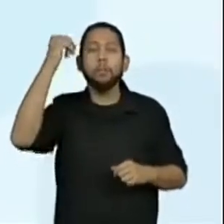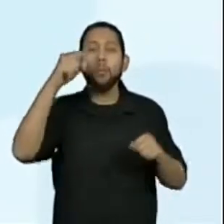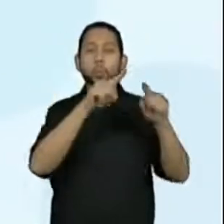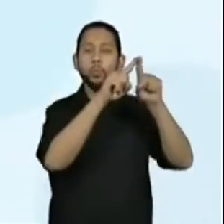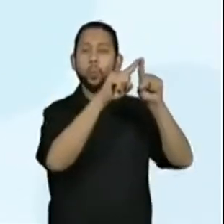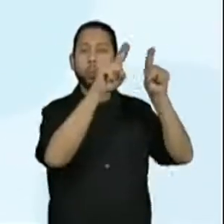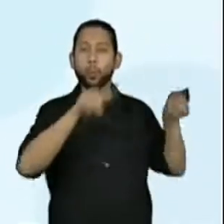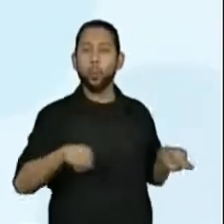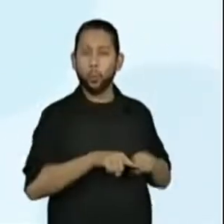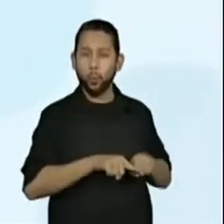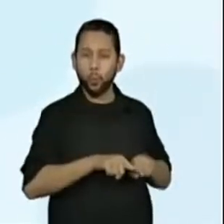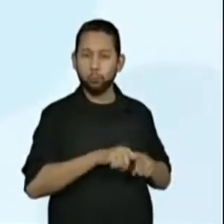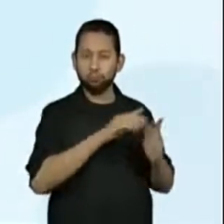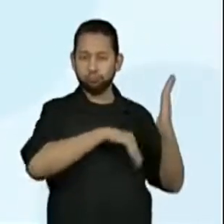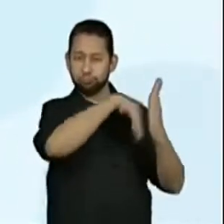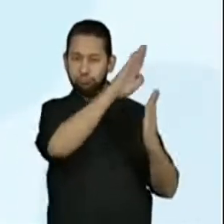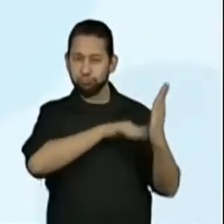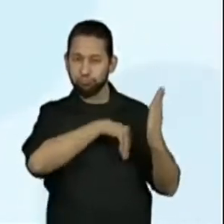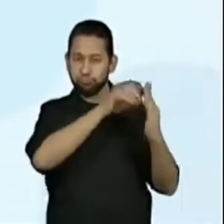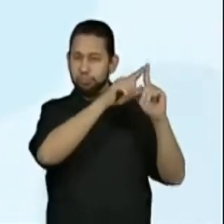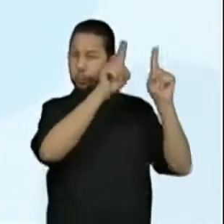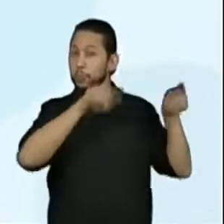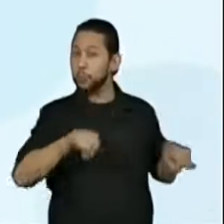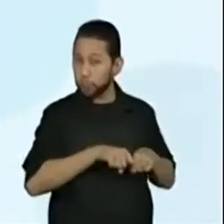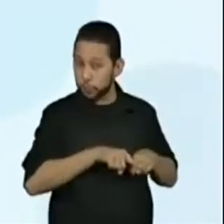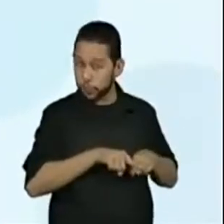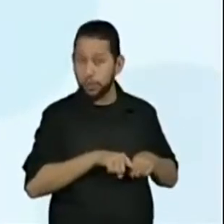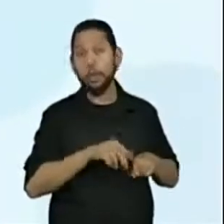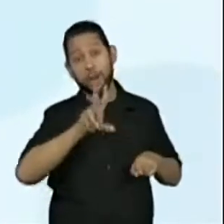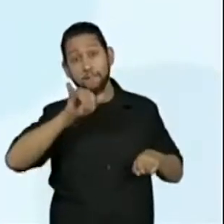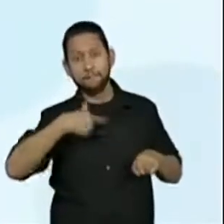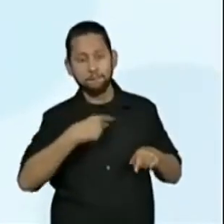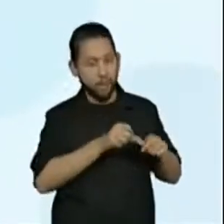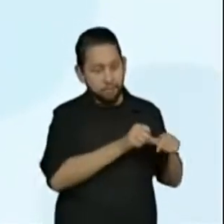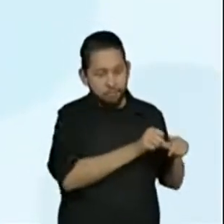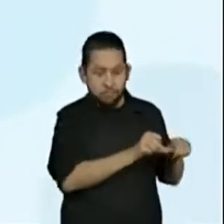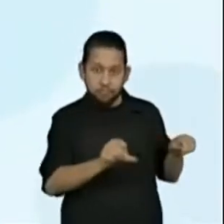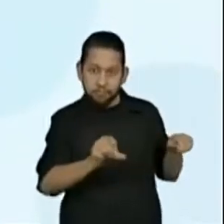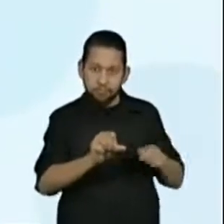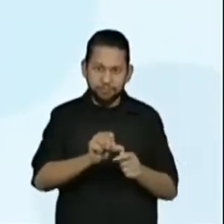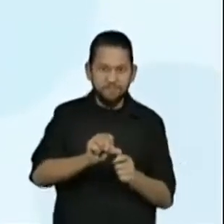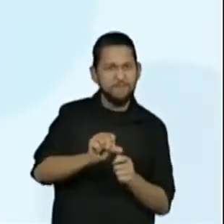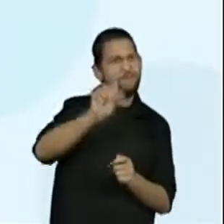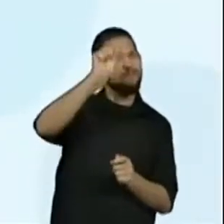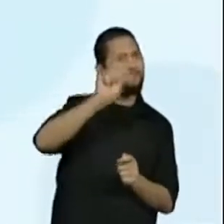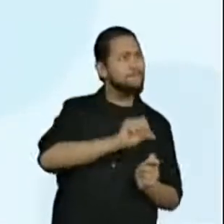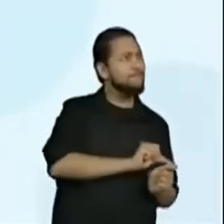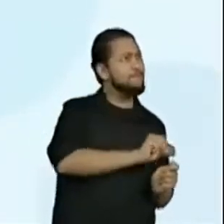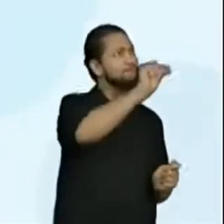Lavrador de Café, que fez parte da nossa atividade anterior.